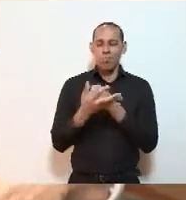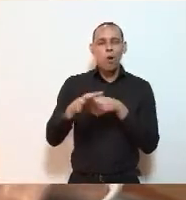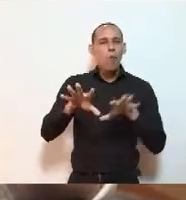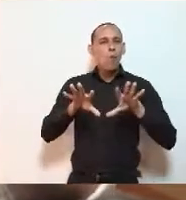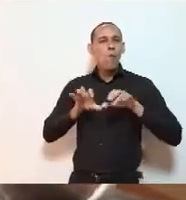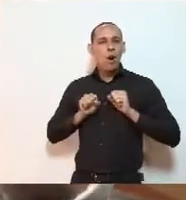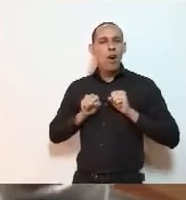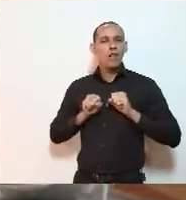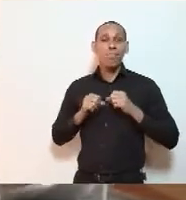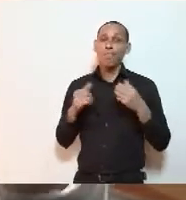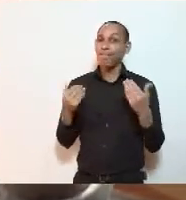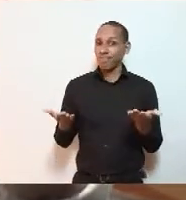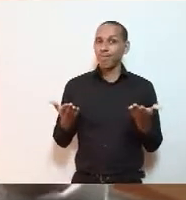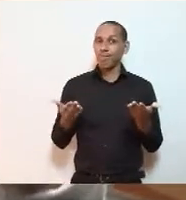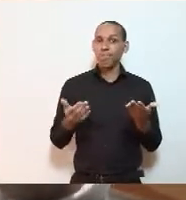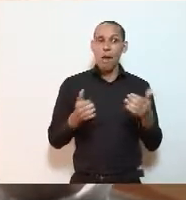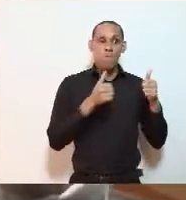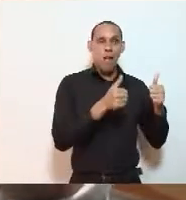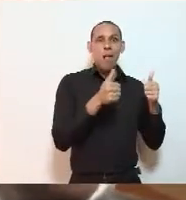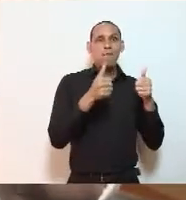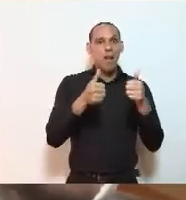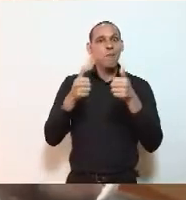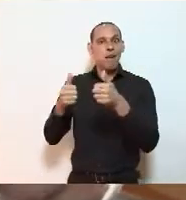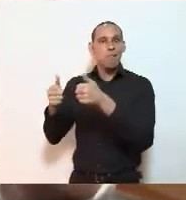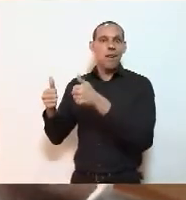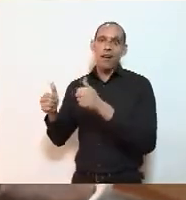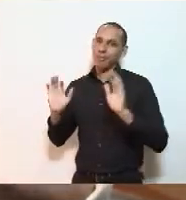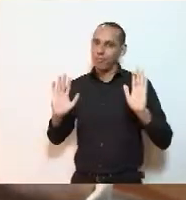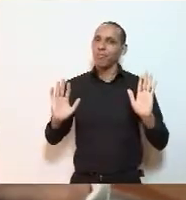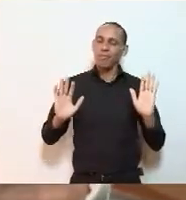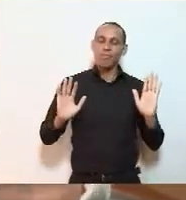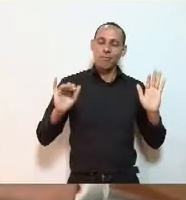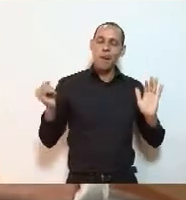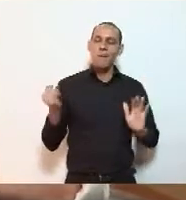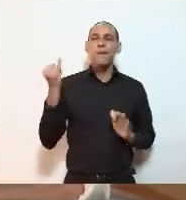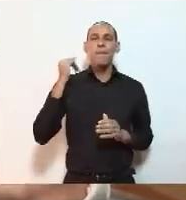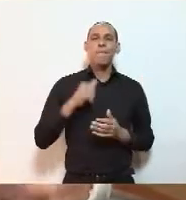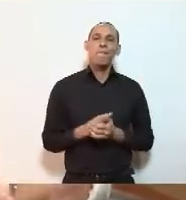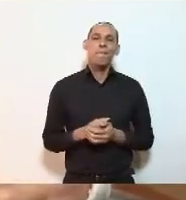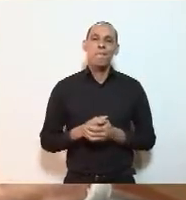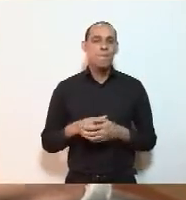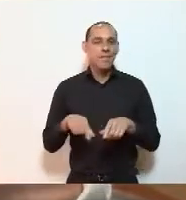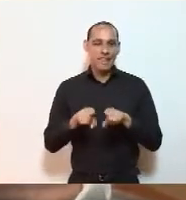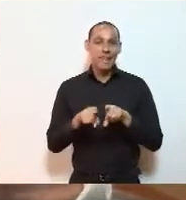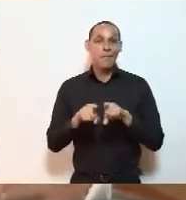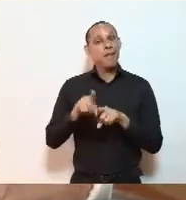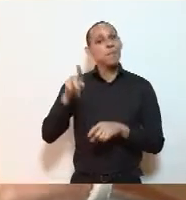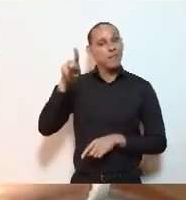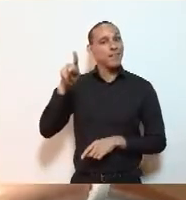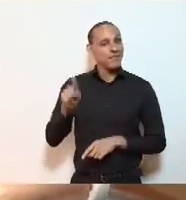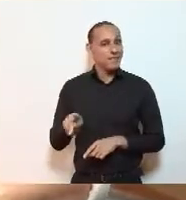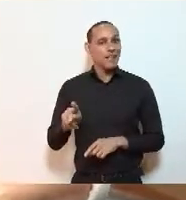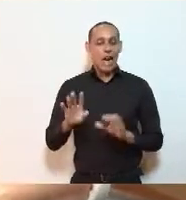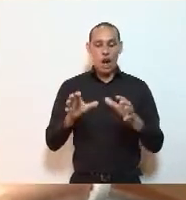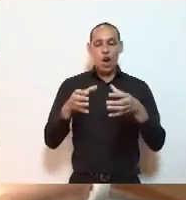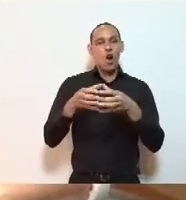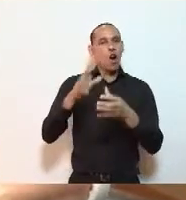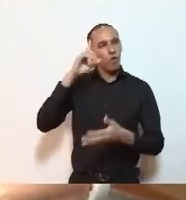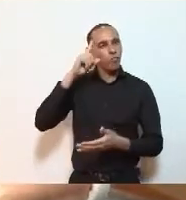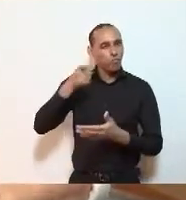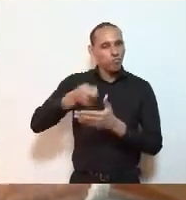COVID, todos bem, é importante dizer, inclusive da nossa presidência, do Conselho